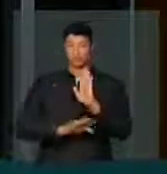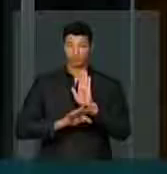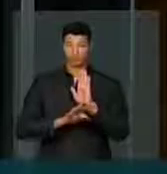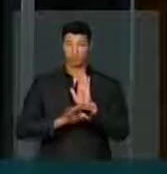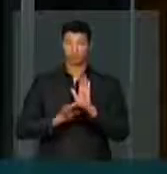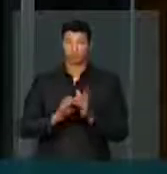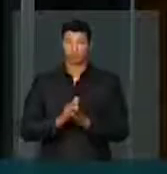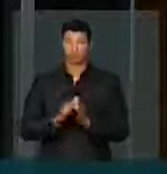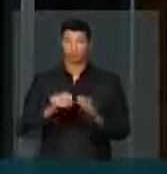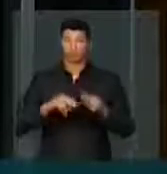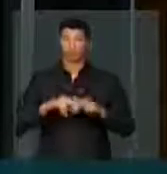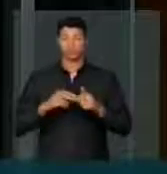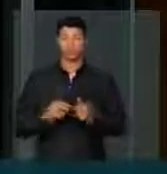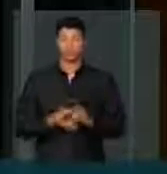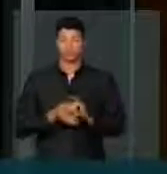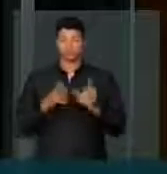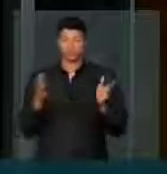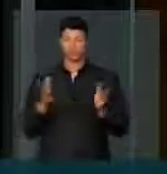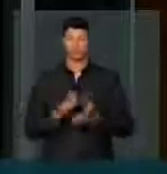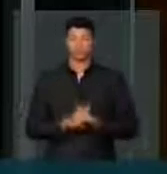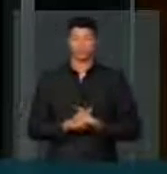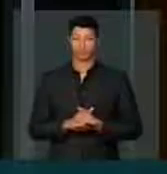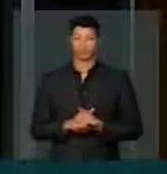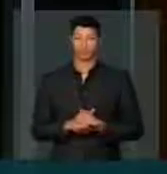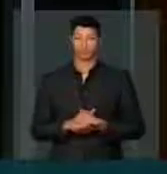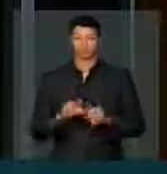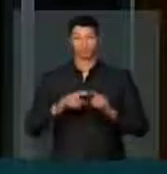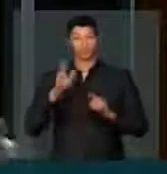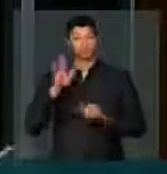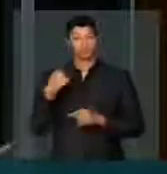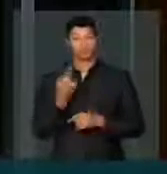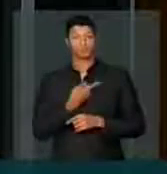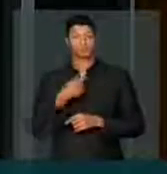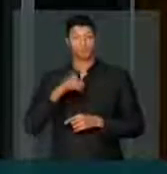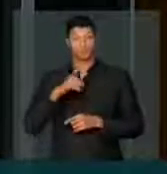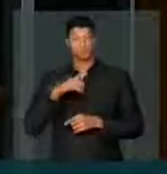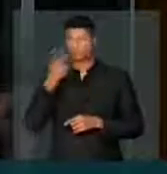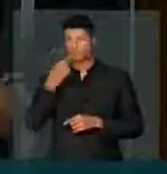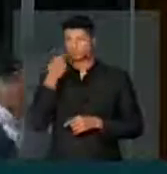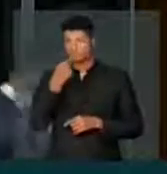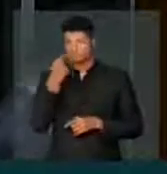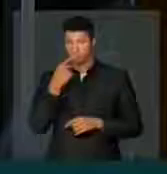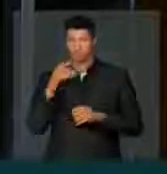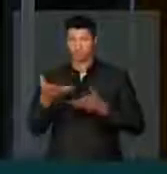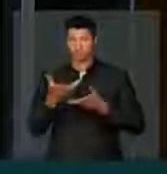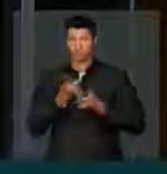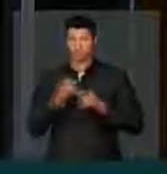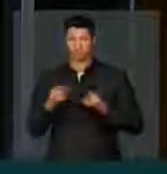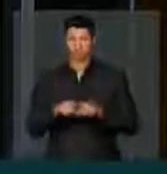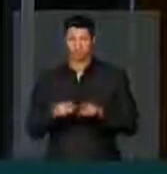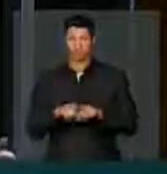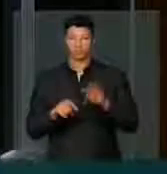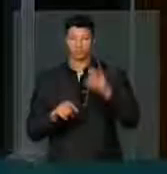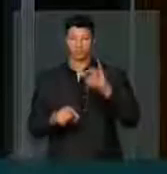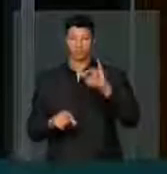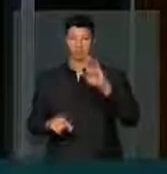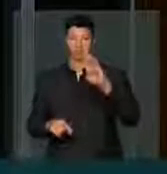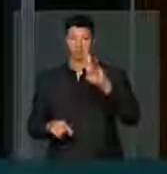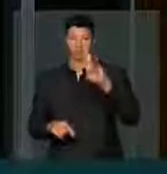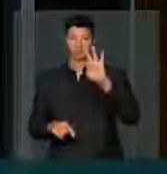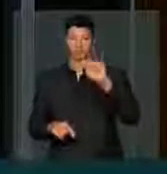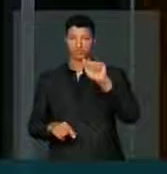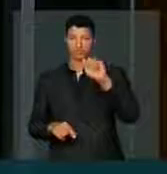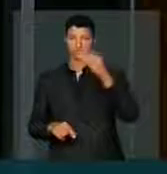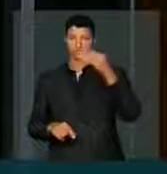a ser deliberado. Mas já que a gente está falando de arrecadação, de tributação,